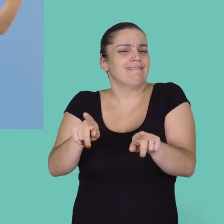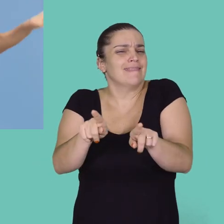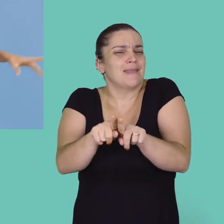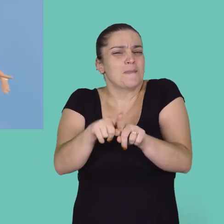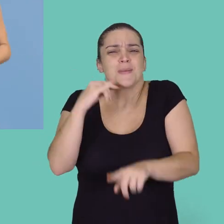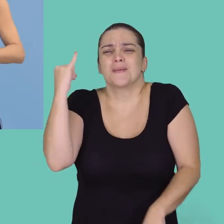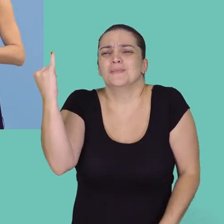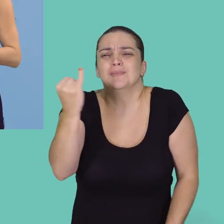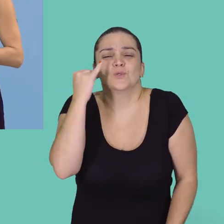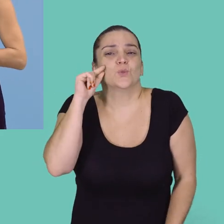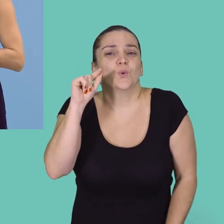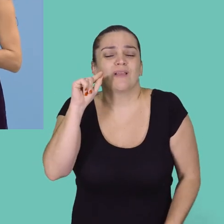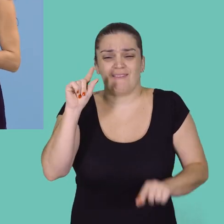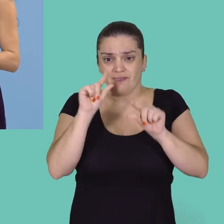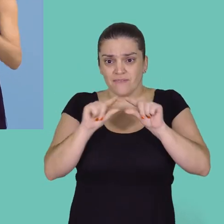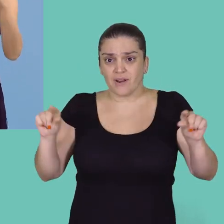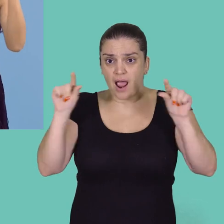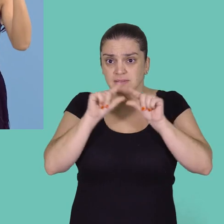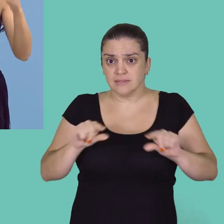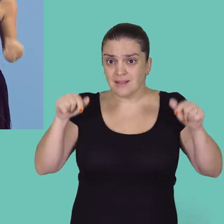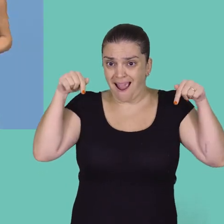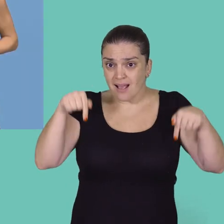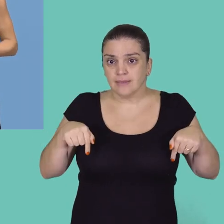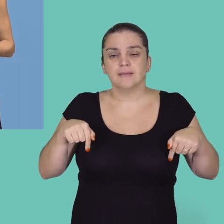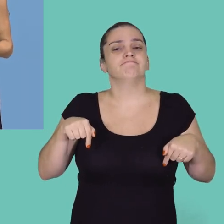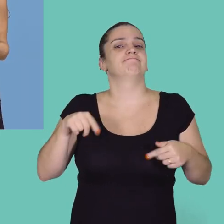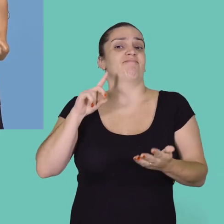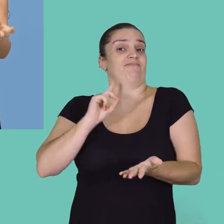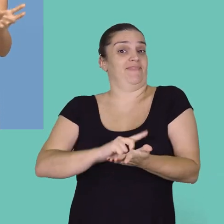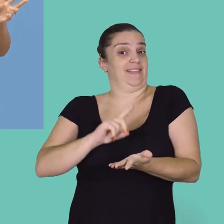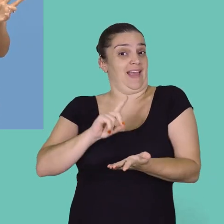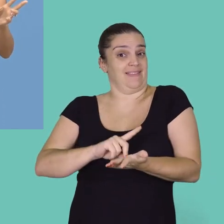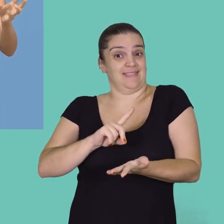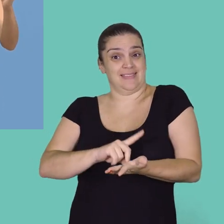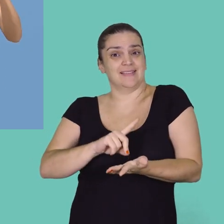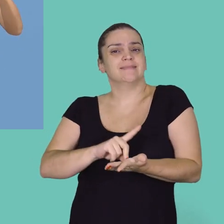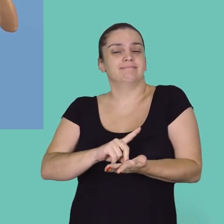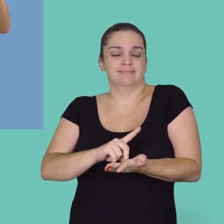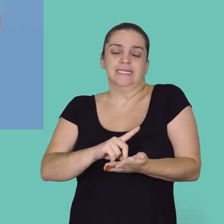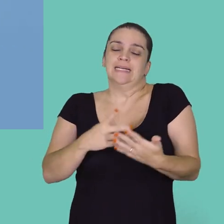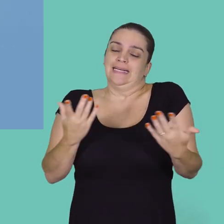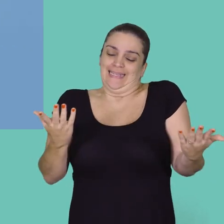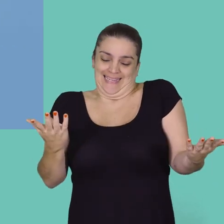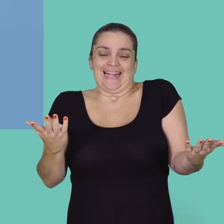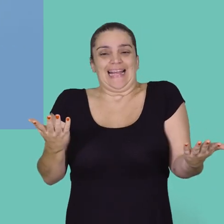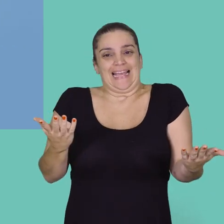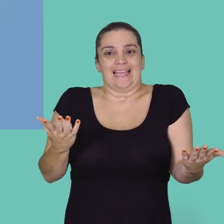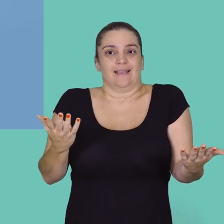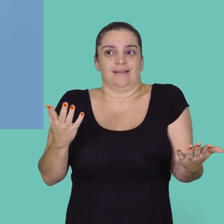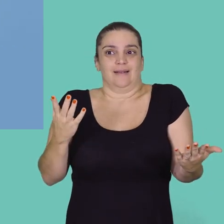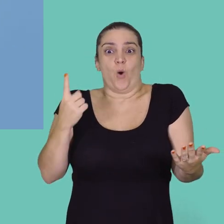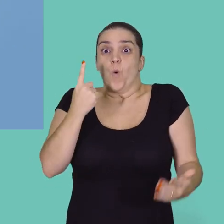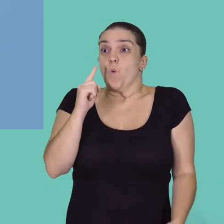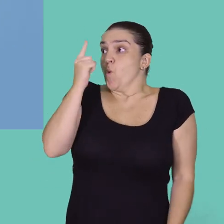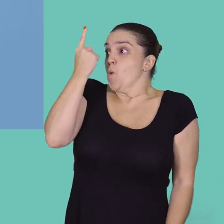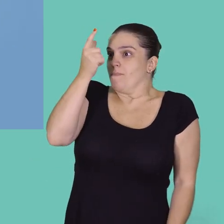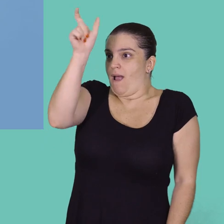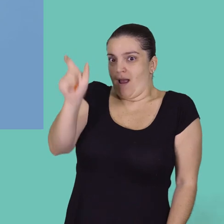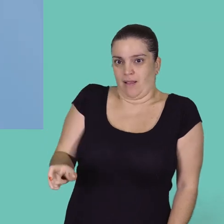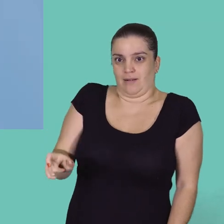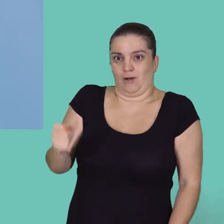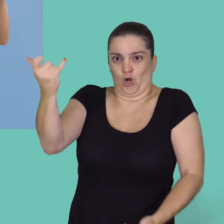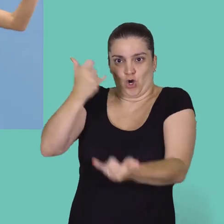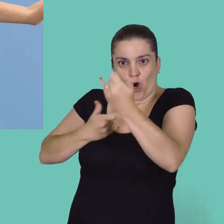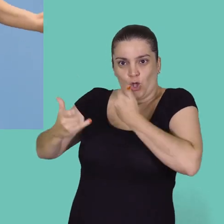todas as frases ditas aqui são verídicas. Nós, claro que não foram ditas por uma única pessoa,